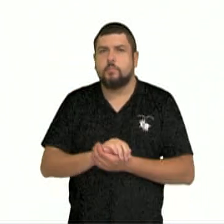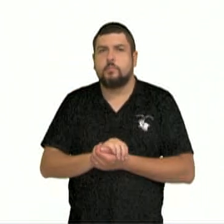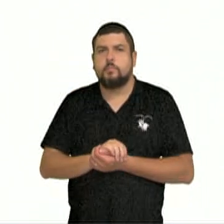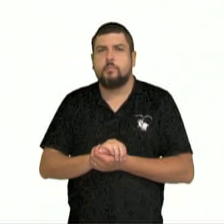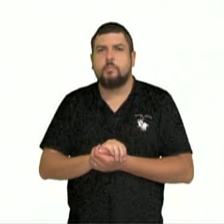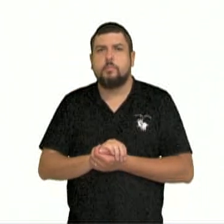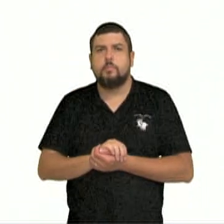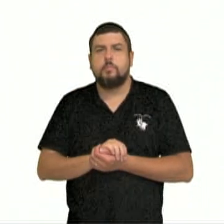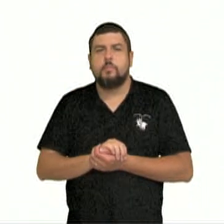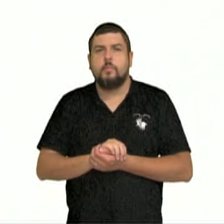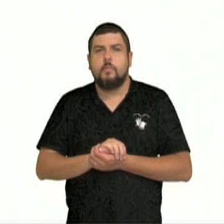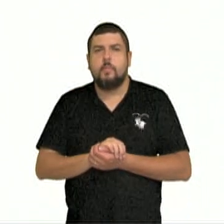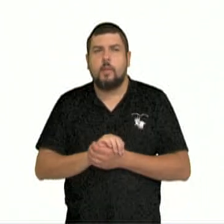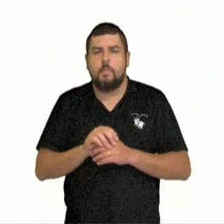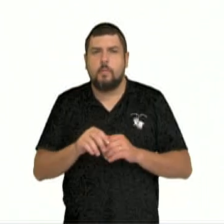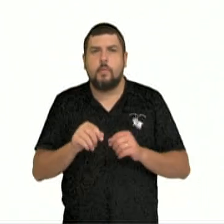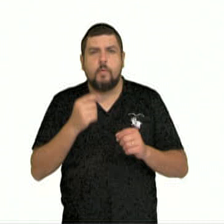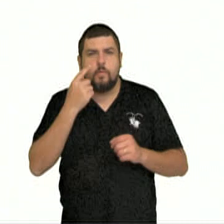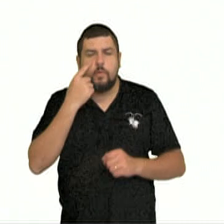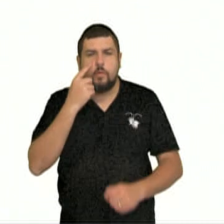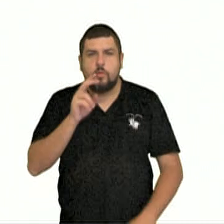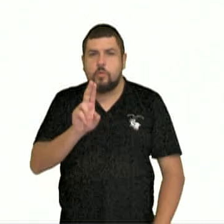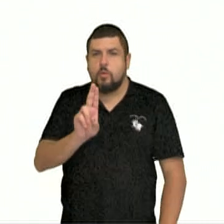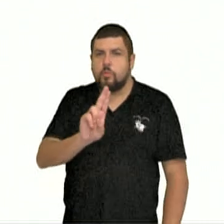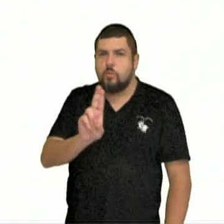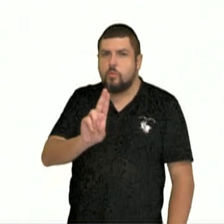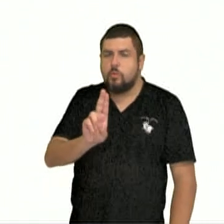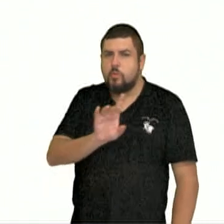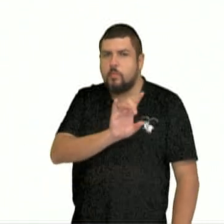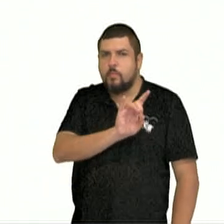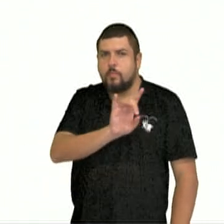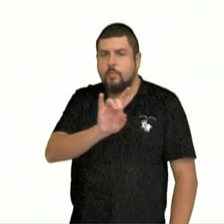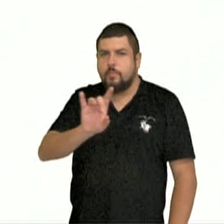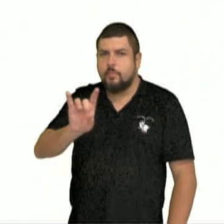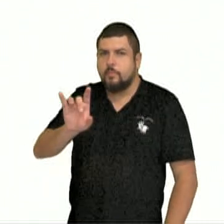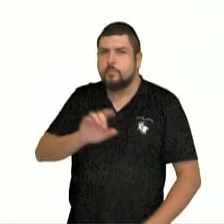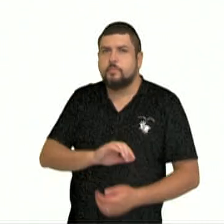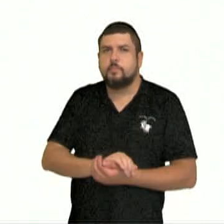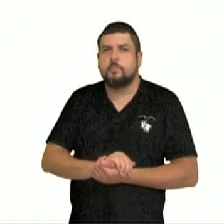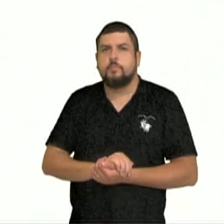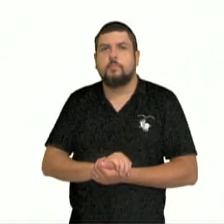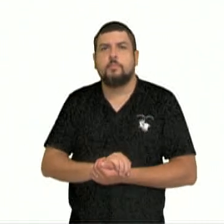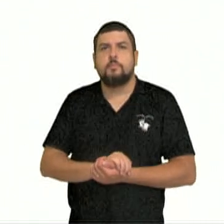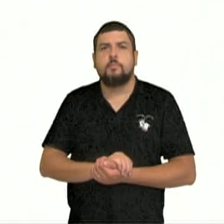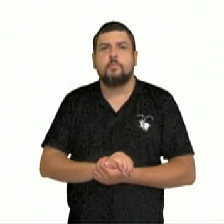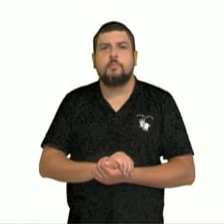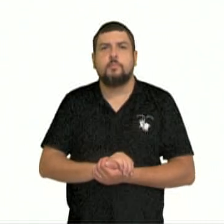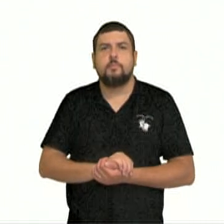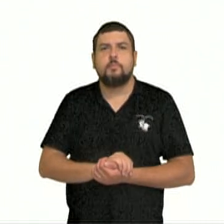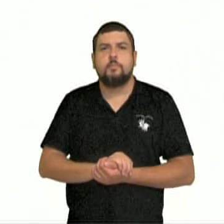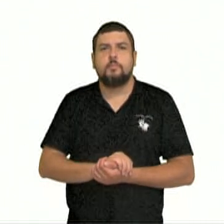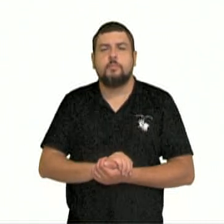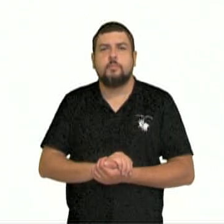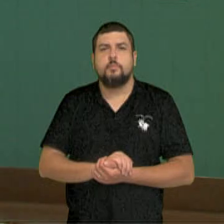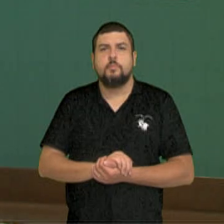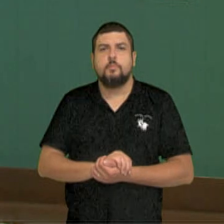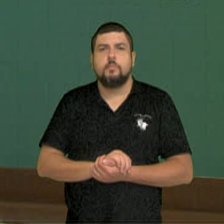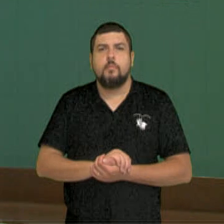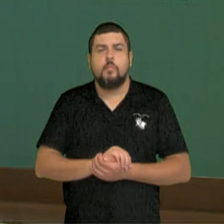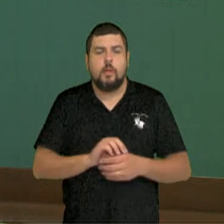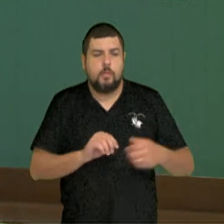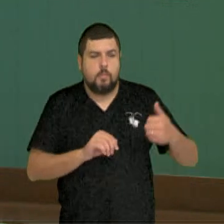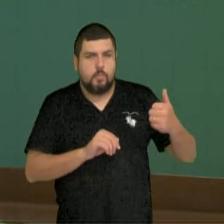samambaias, as avencas, os licopódios e as cavalinhas. As duas primeiras,